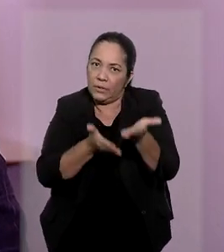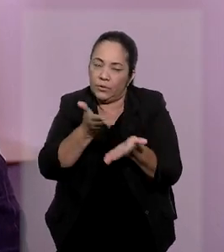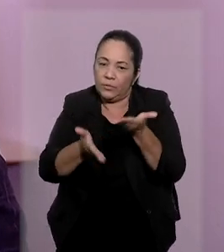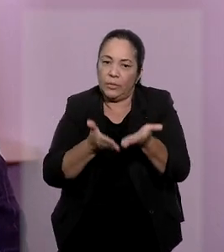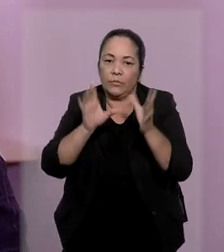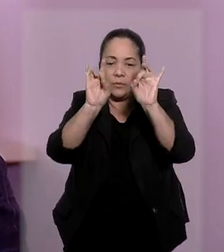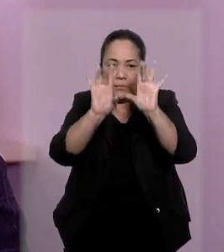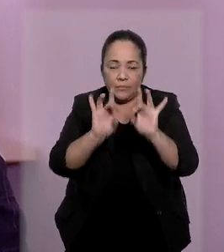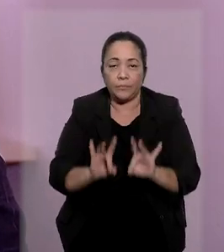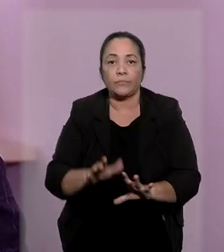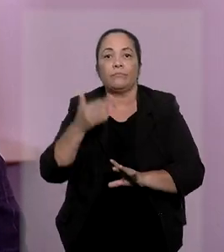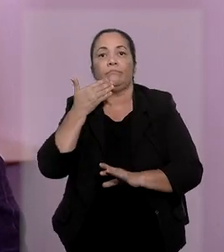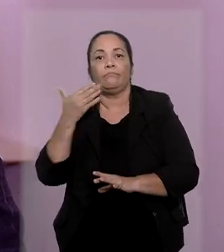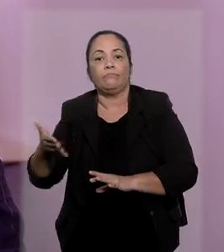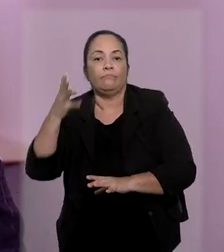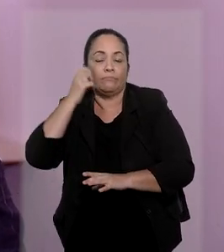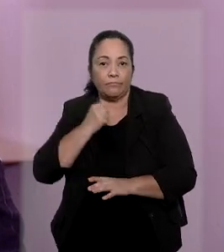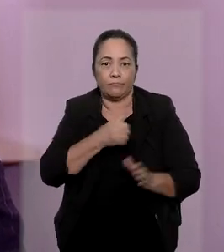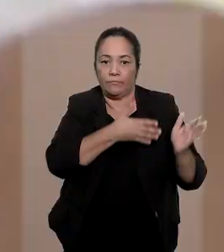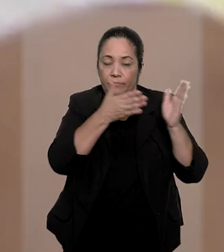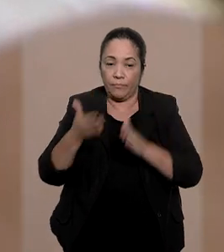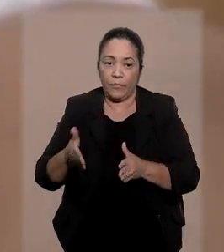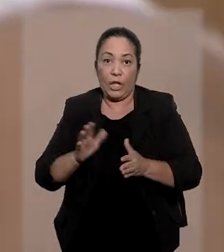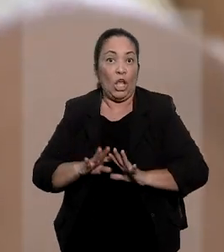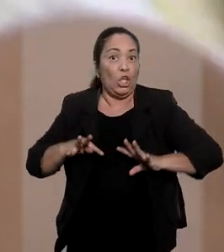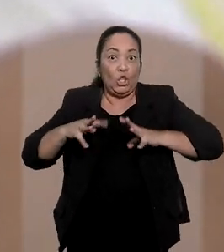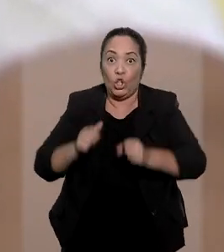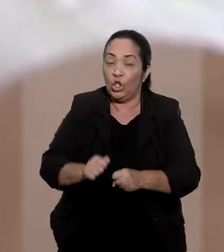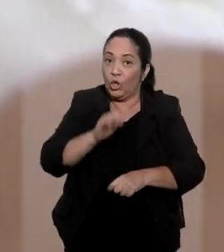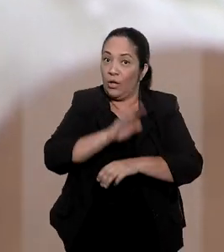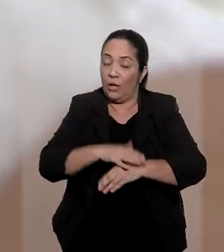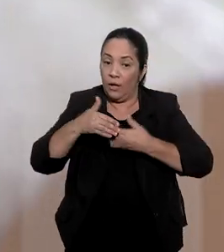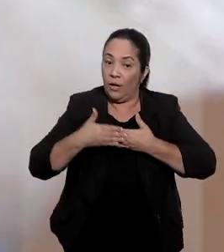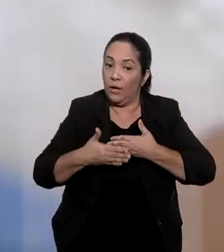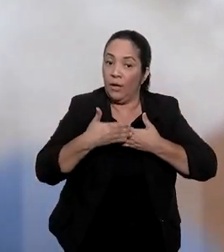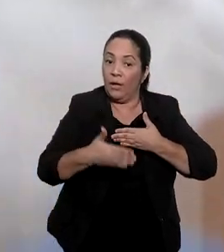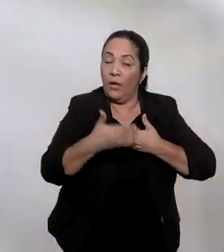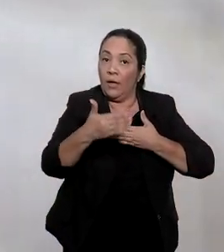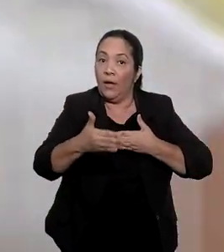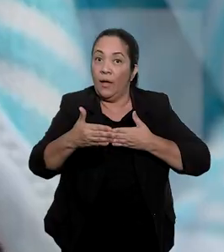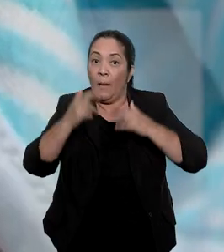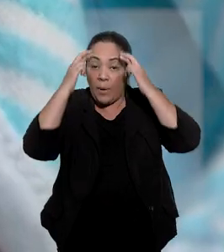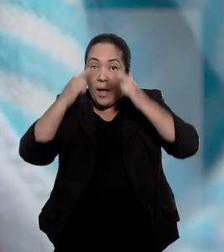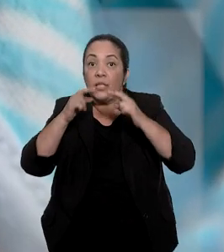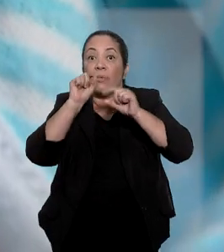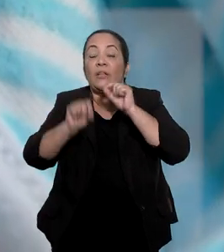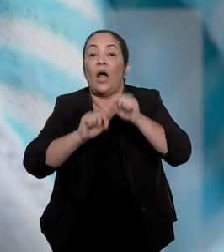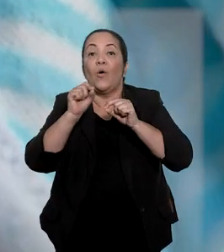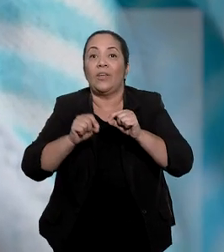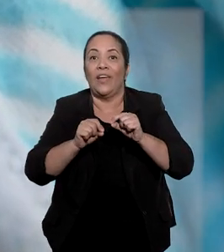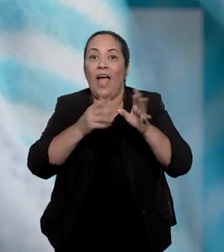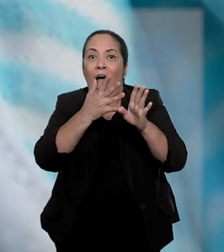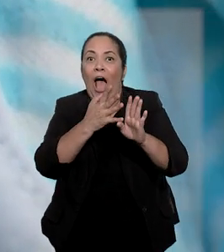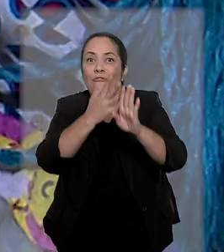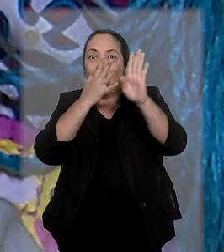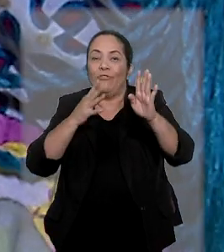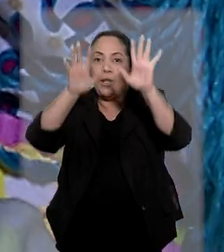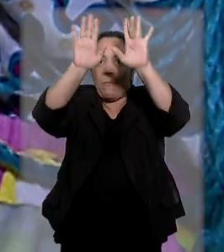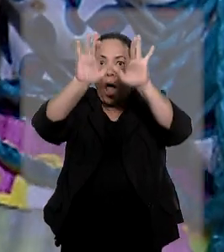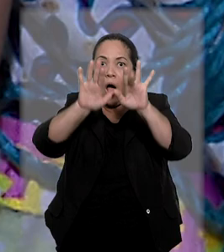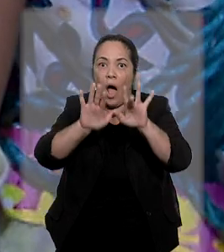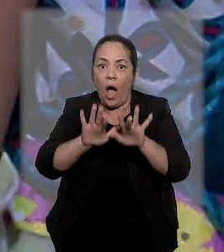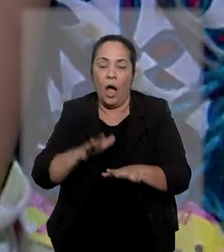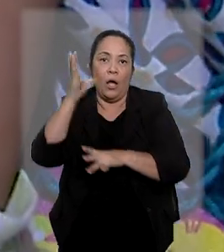o período gestacional dessa senhora. Todo esse trâmite é feito para que seja respeitada a fila de adoção e